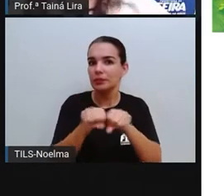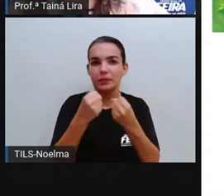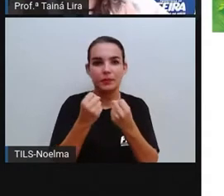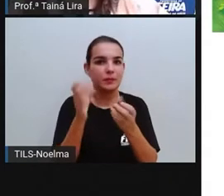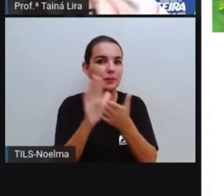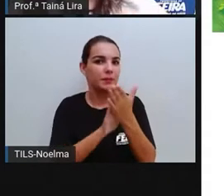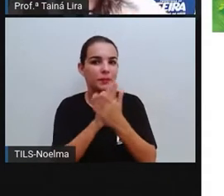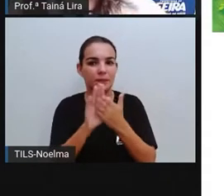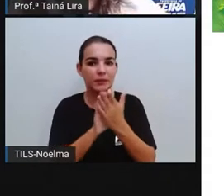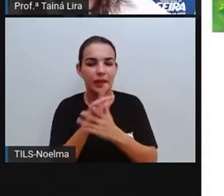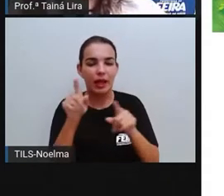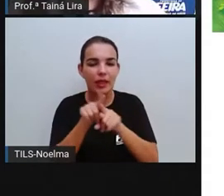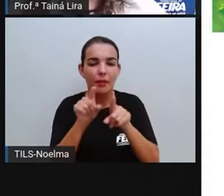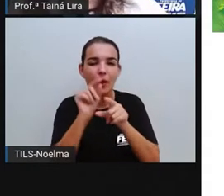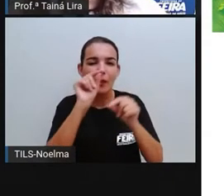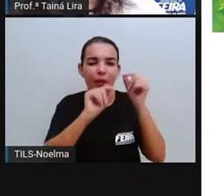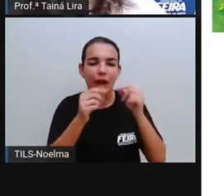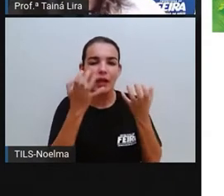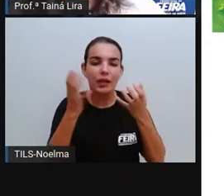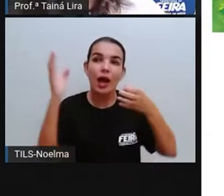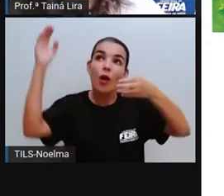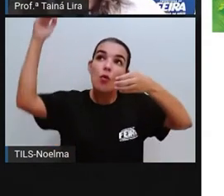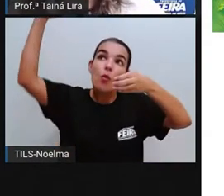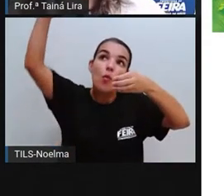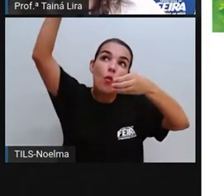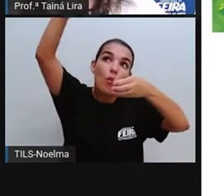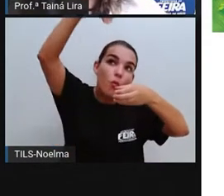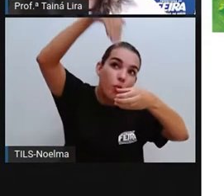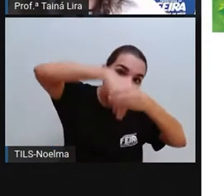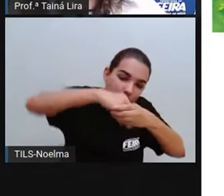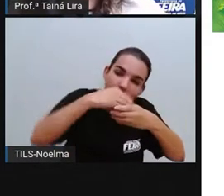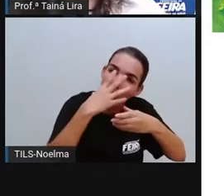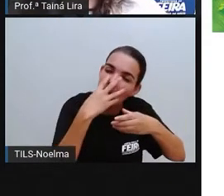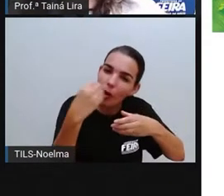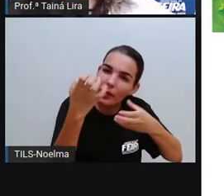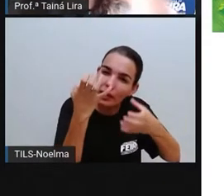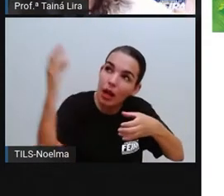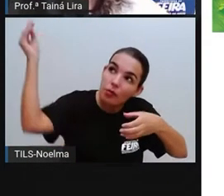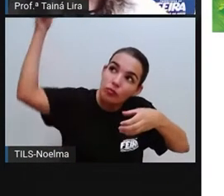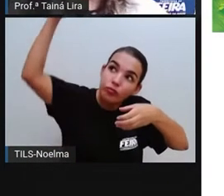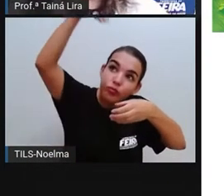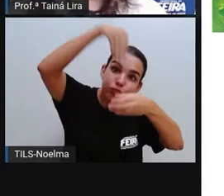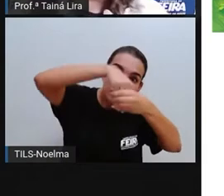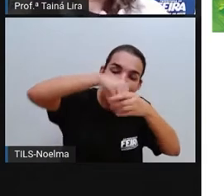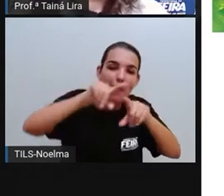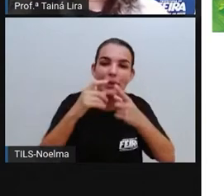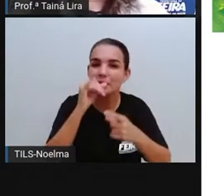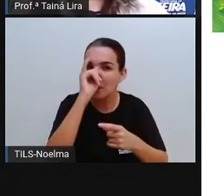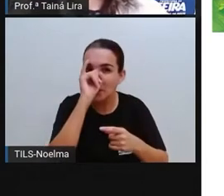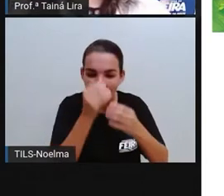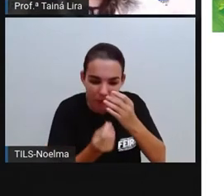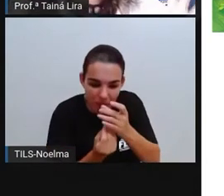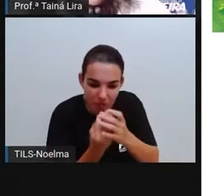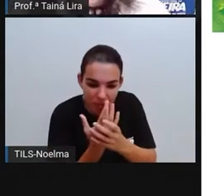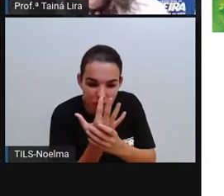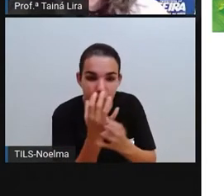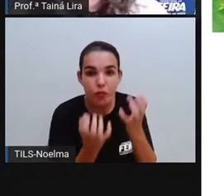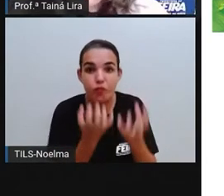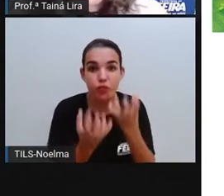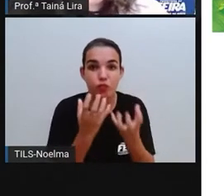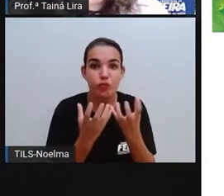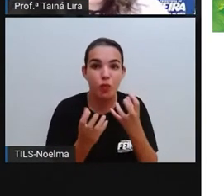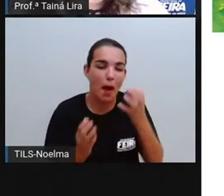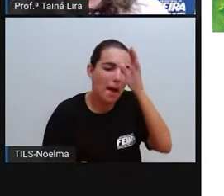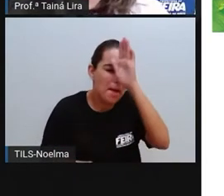tentou entrar aí pela chaminé, mas os porquinhos acenderam aí a lareira e ele saiu correndo.